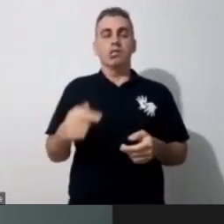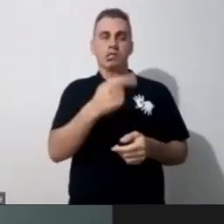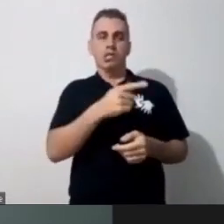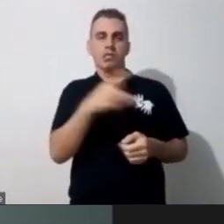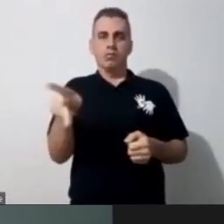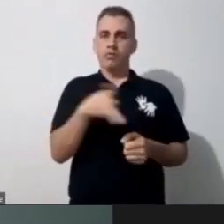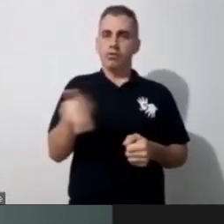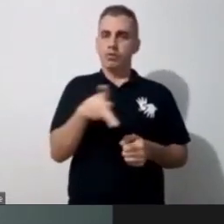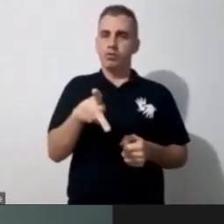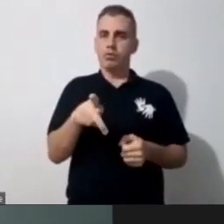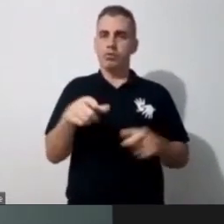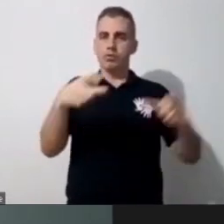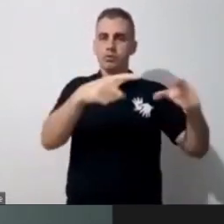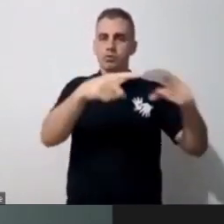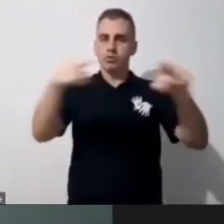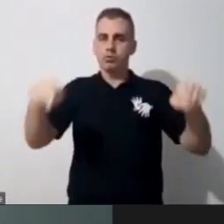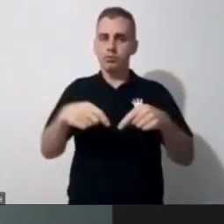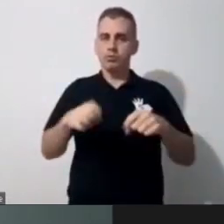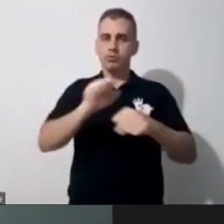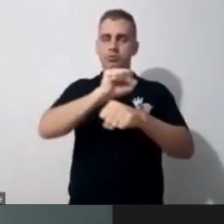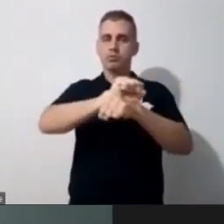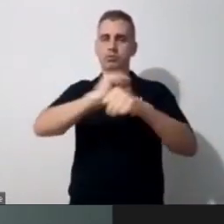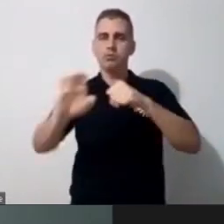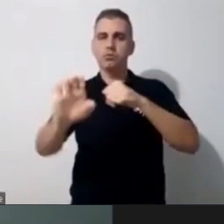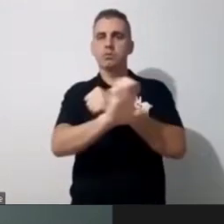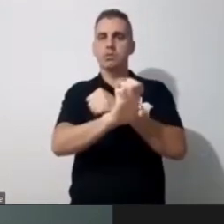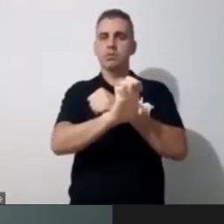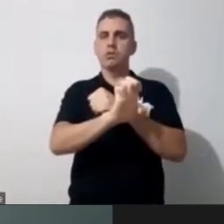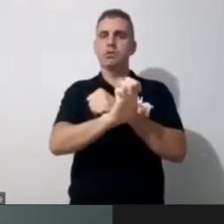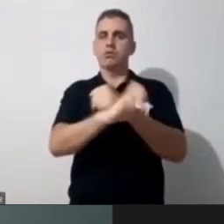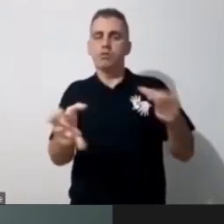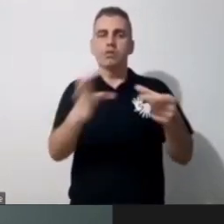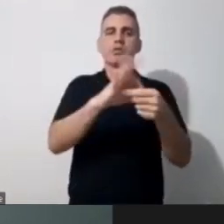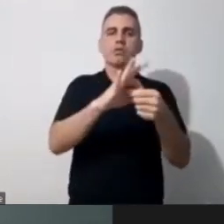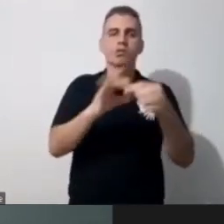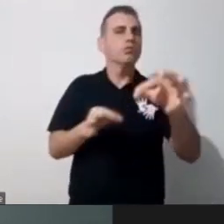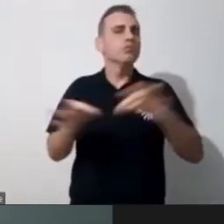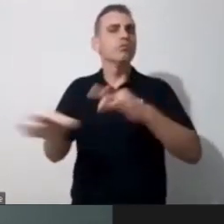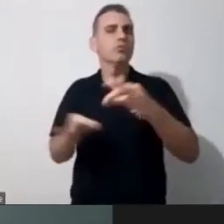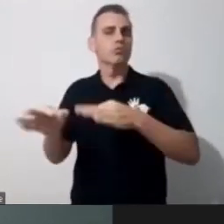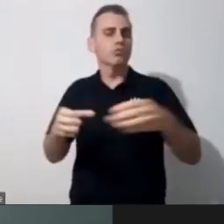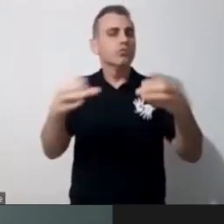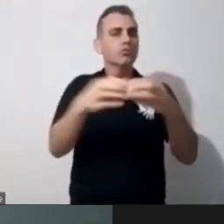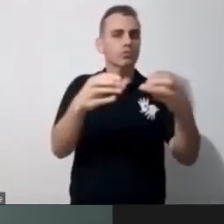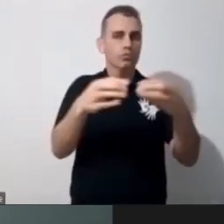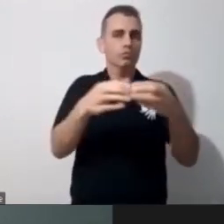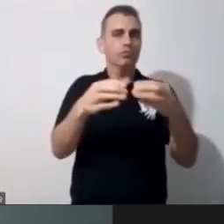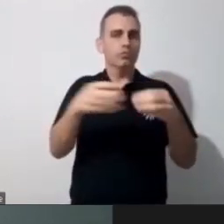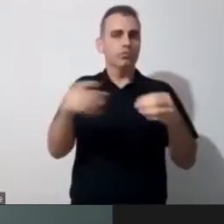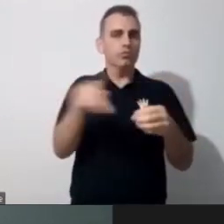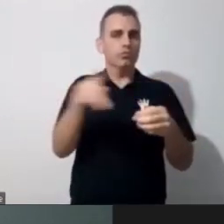AEE não estiver vinculado no planejamento da turma, no planejamento do professor da turma de